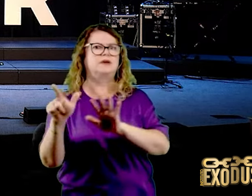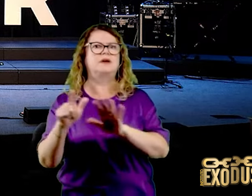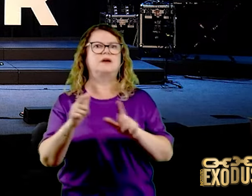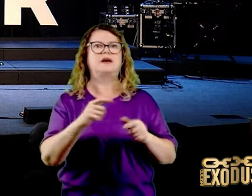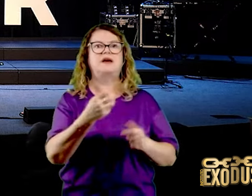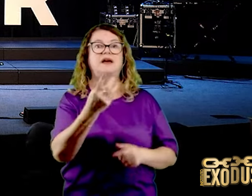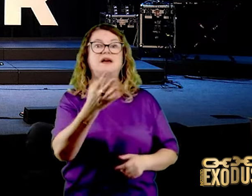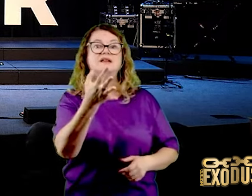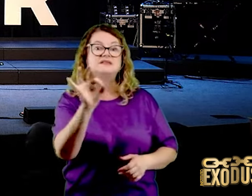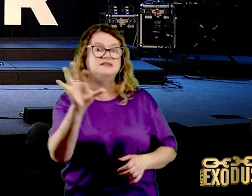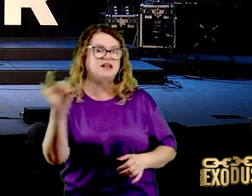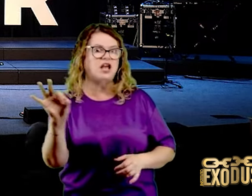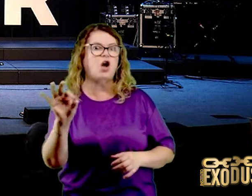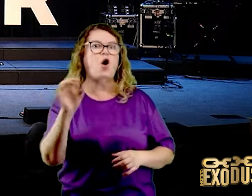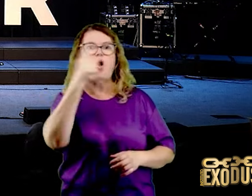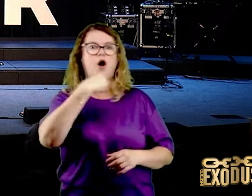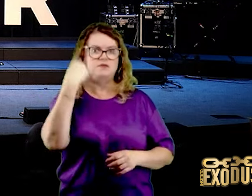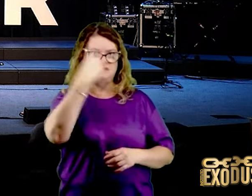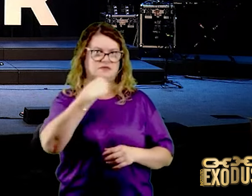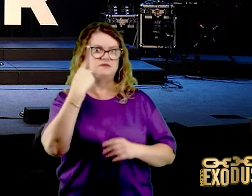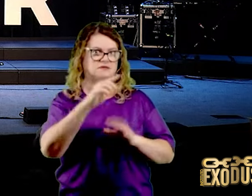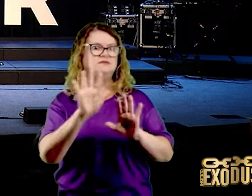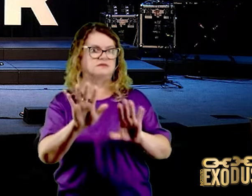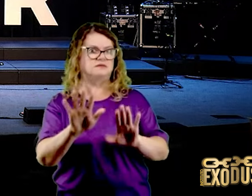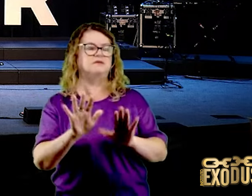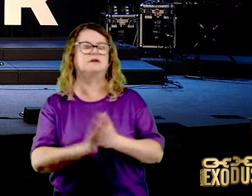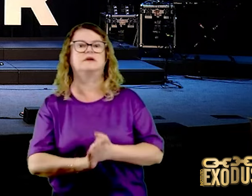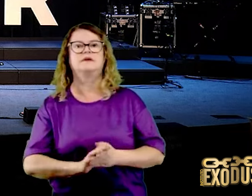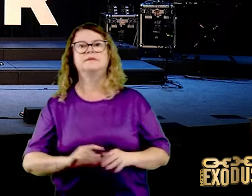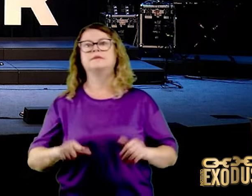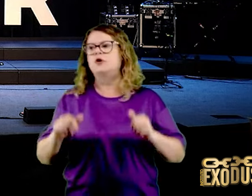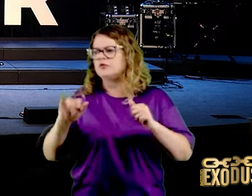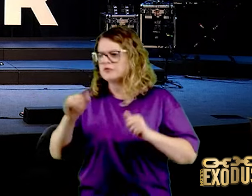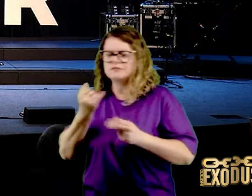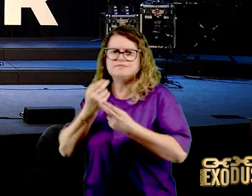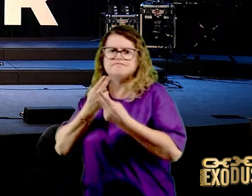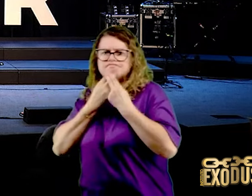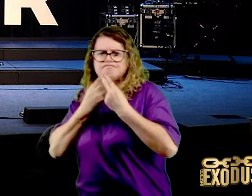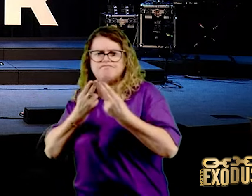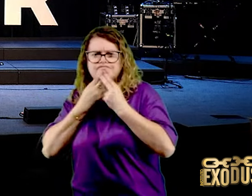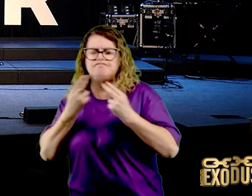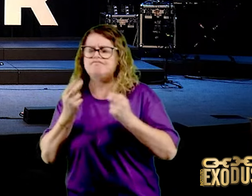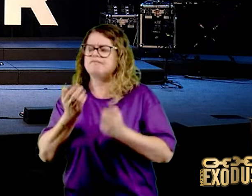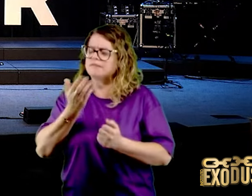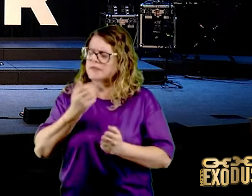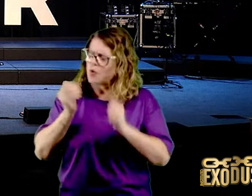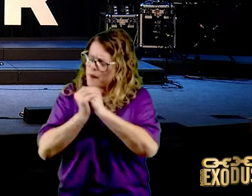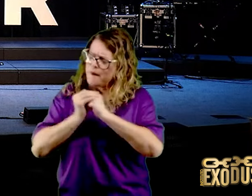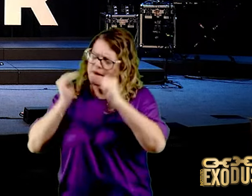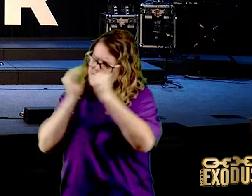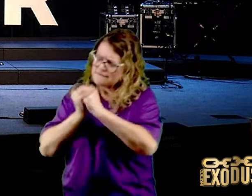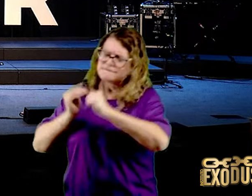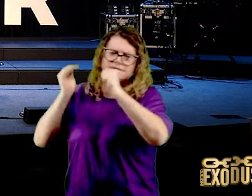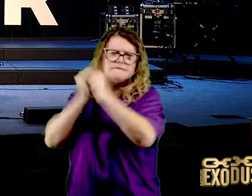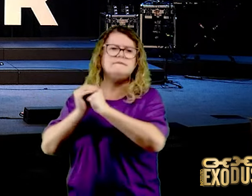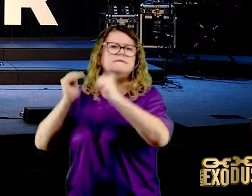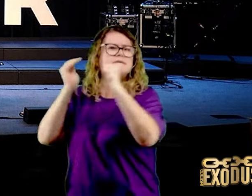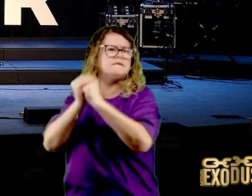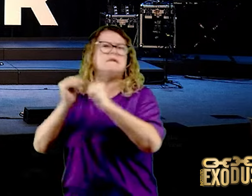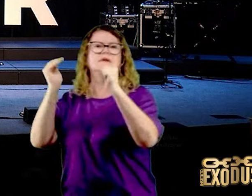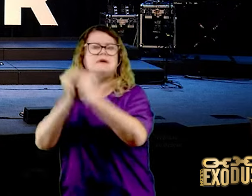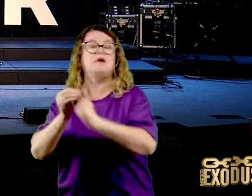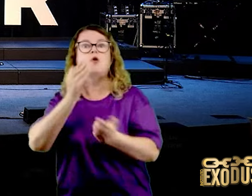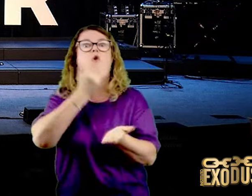focando por essa pessoa aqui, essa pessoa está no meu outro estado. Quando eu comecei a jejuar,